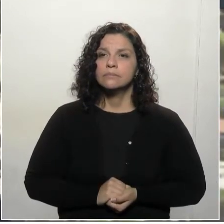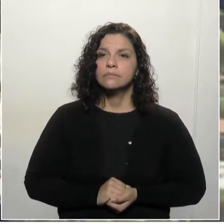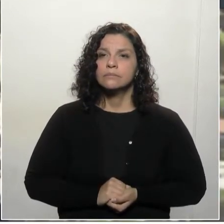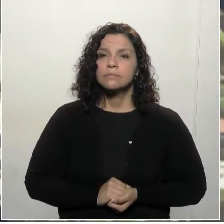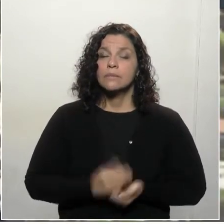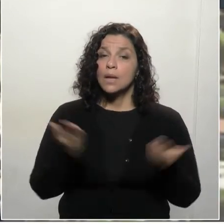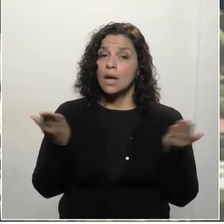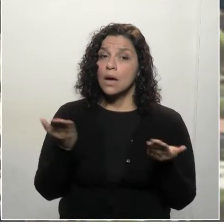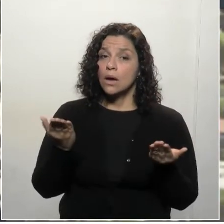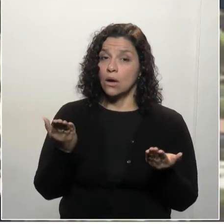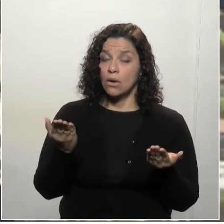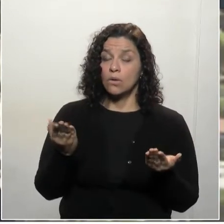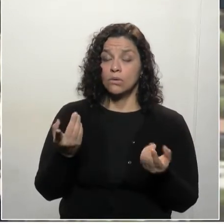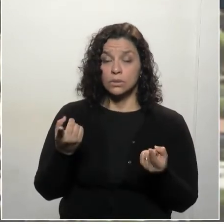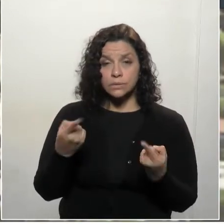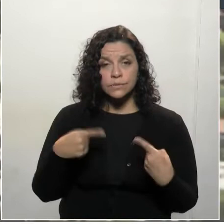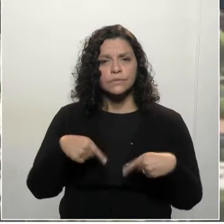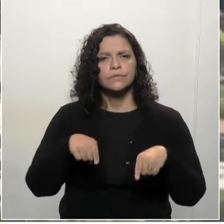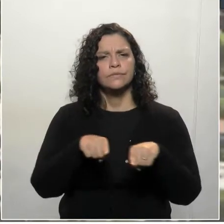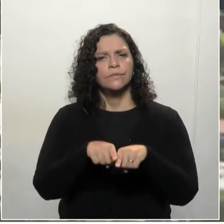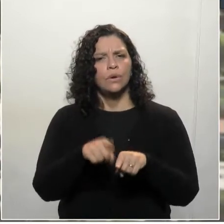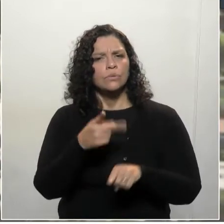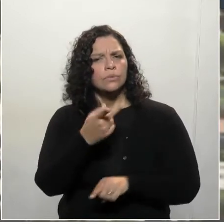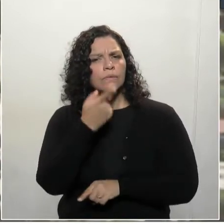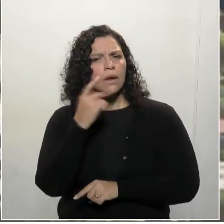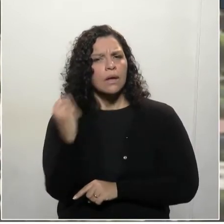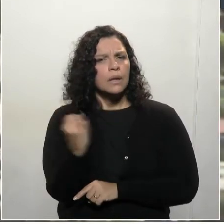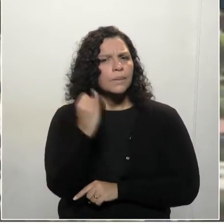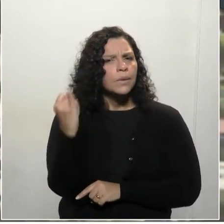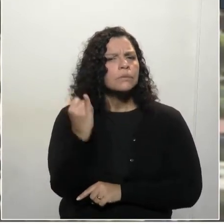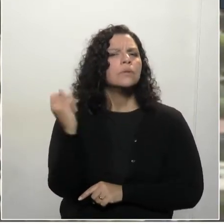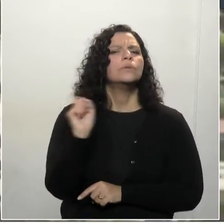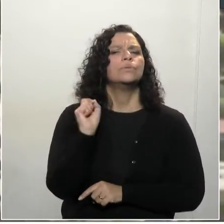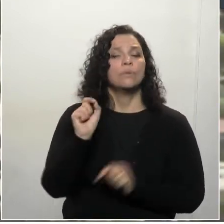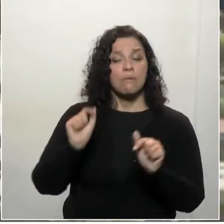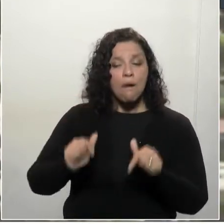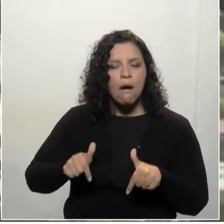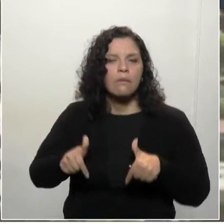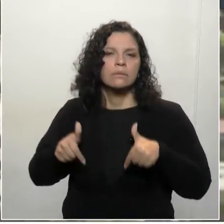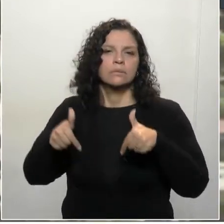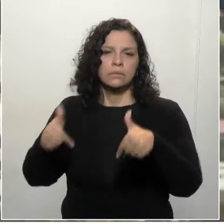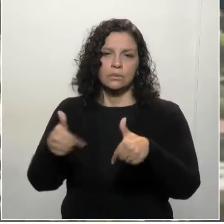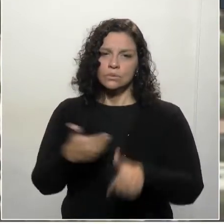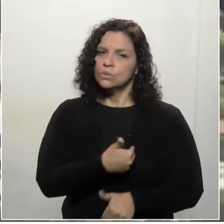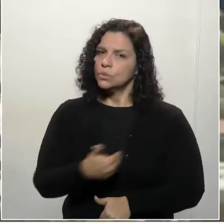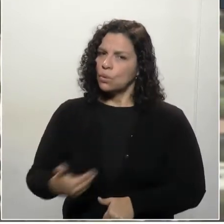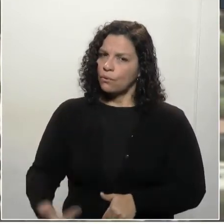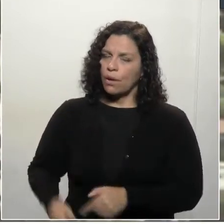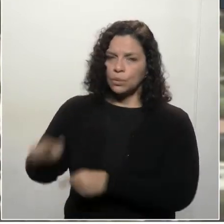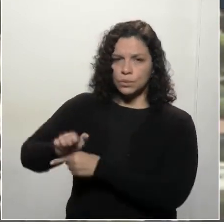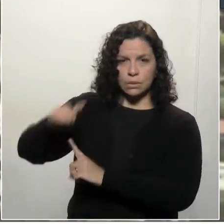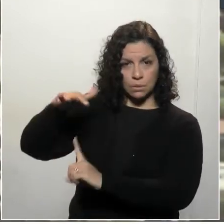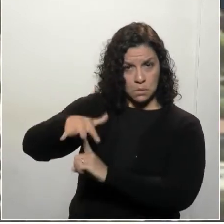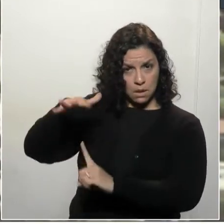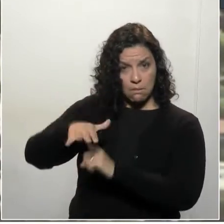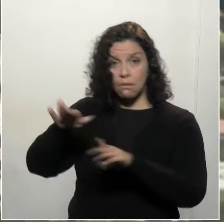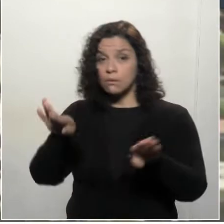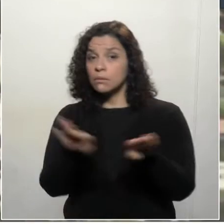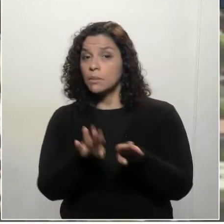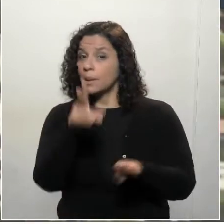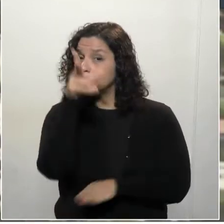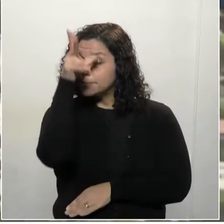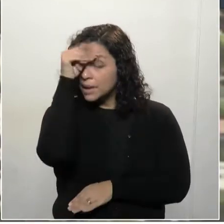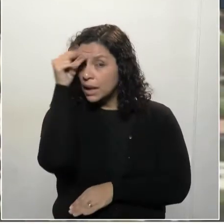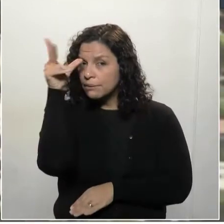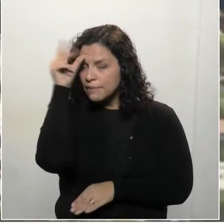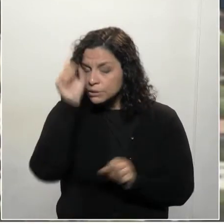quero mais uma vez ressaltar as importantes ações do governo do estado, as importantes ações dos prefeitos